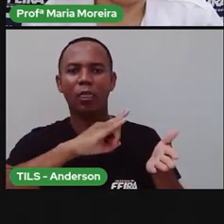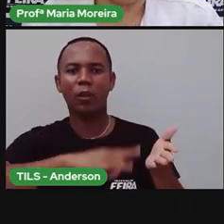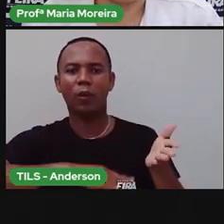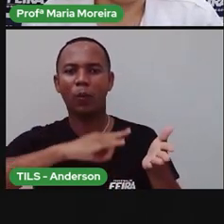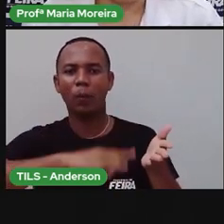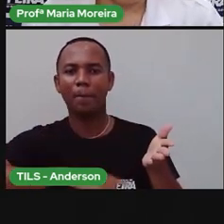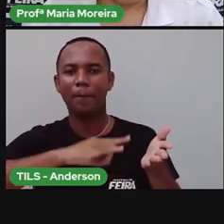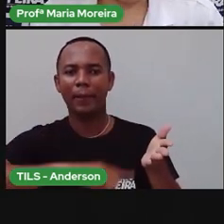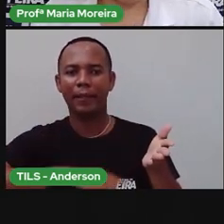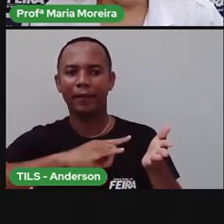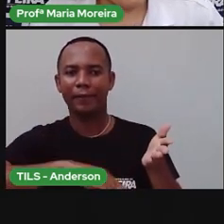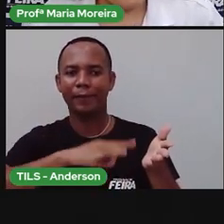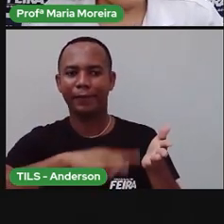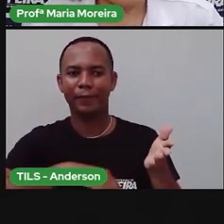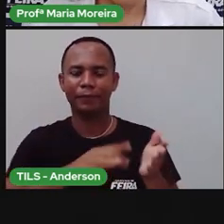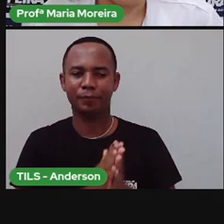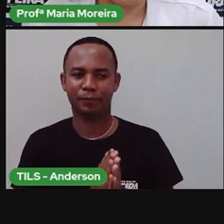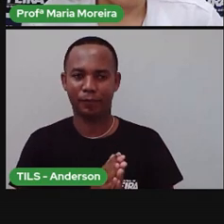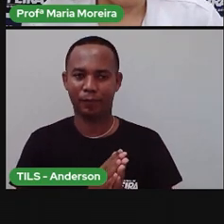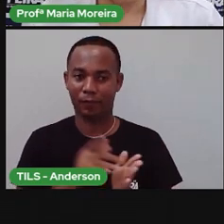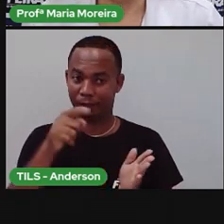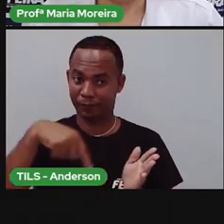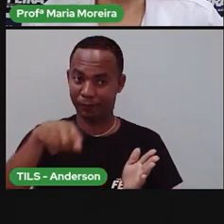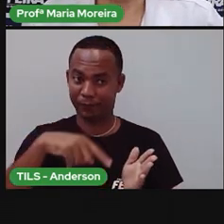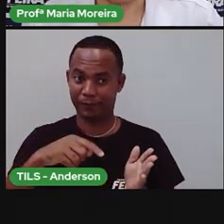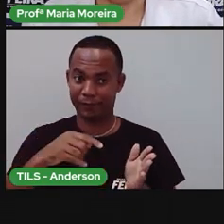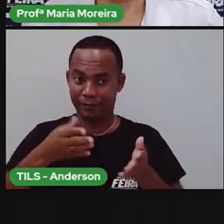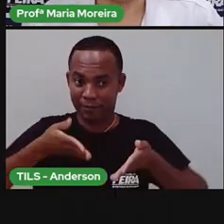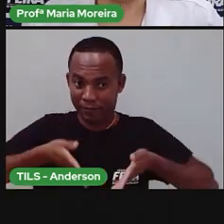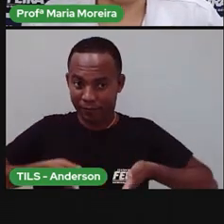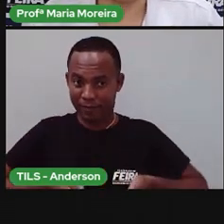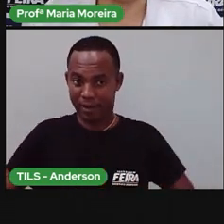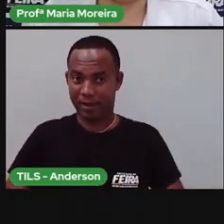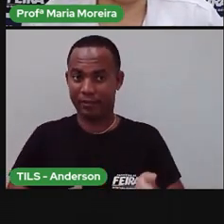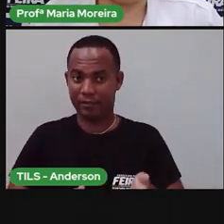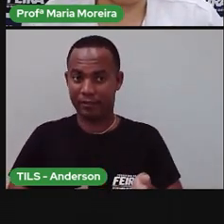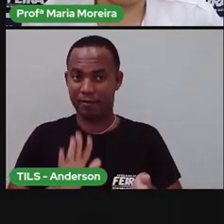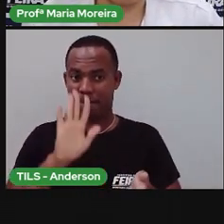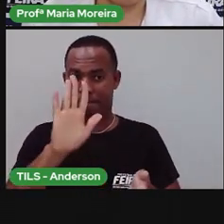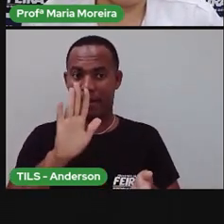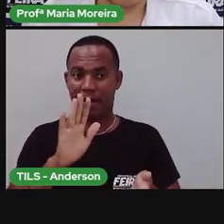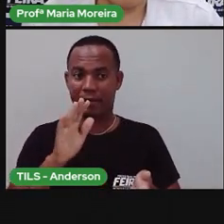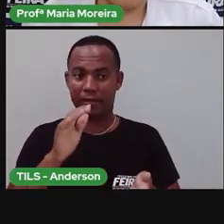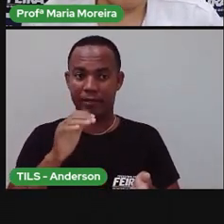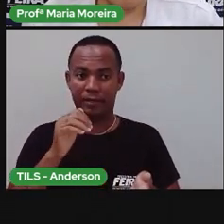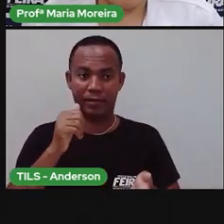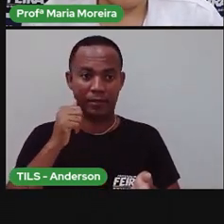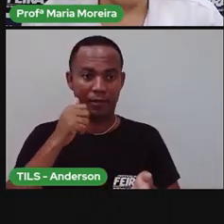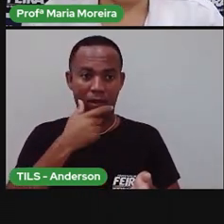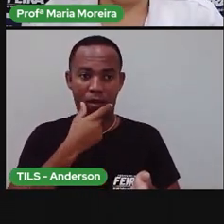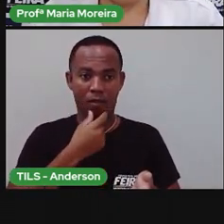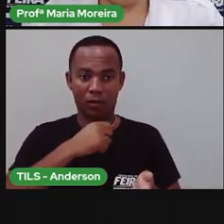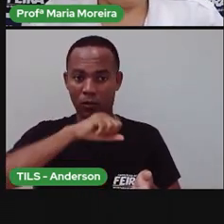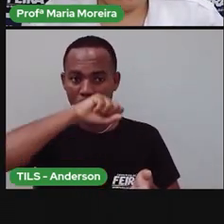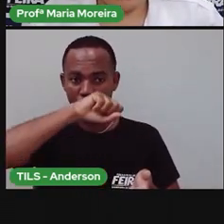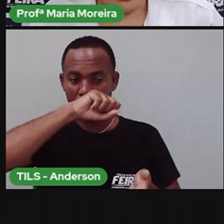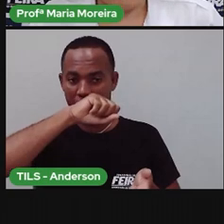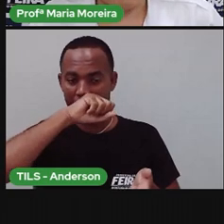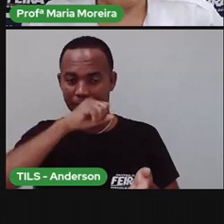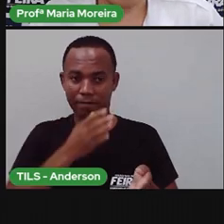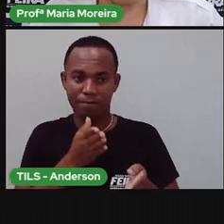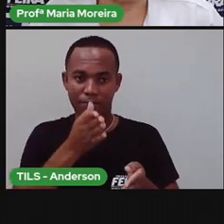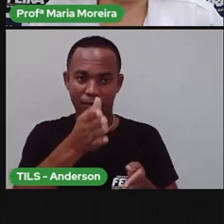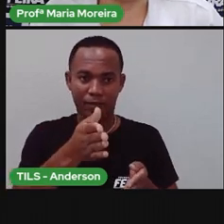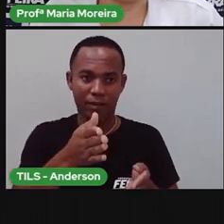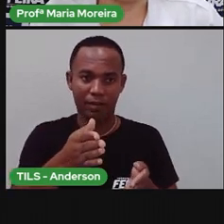vezes, né? Quando a gente nasce, nossos pais fazem um registro do nosso nascimento. Geralmente, é o quê? Em